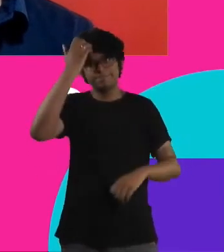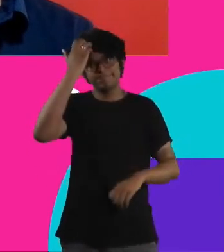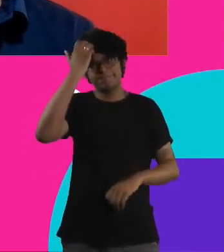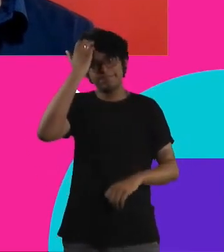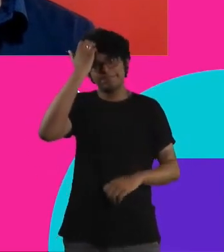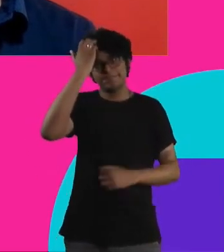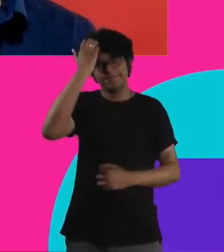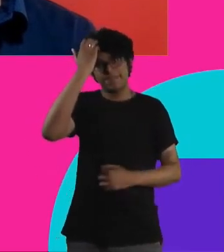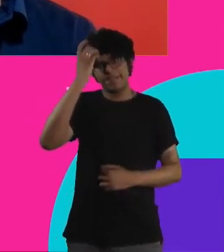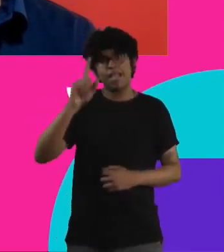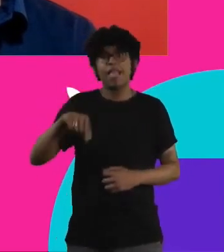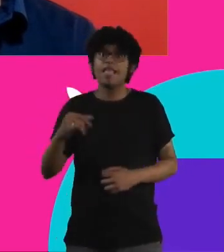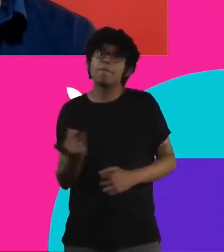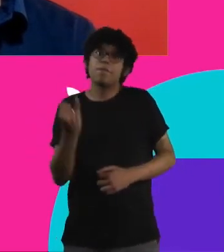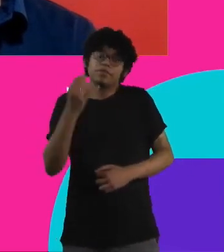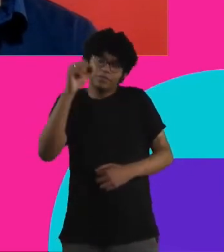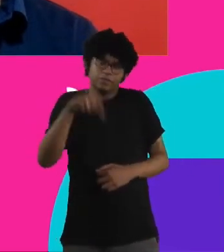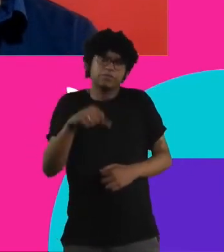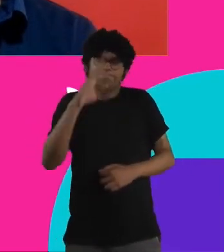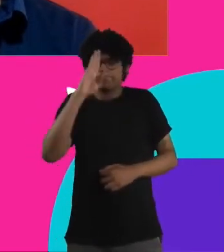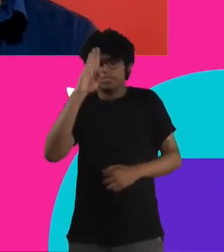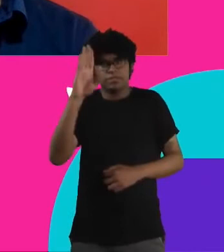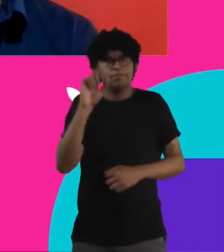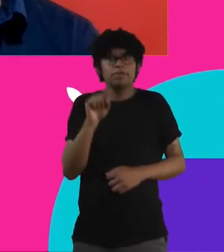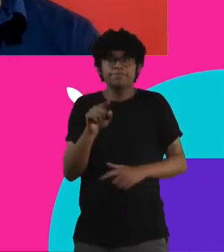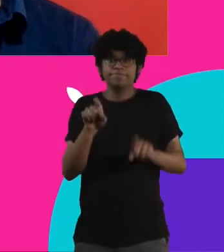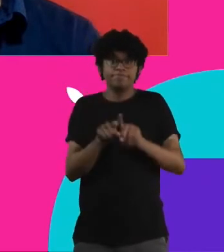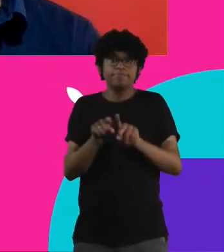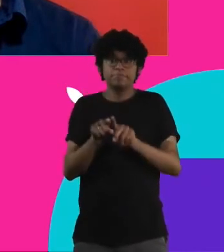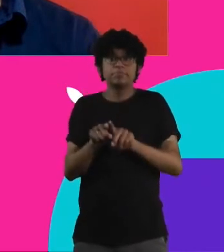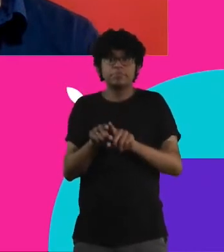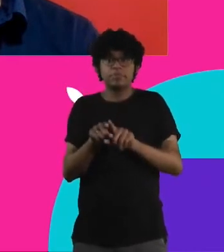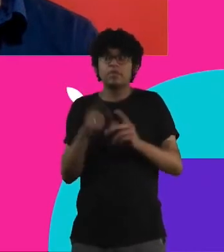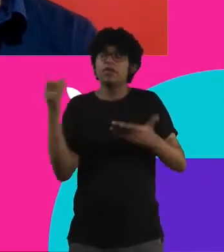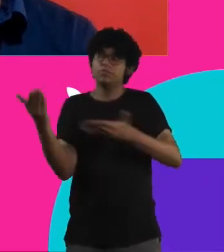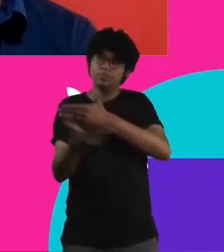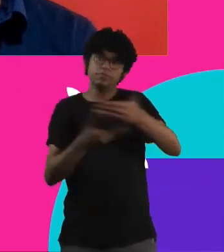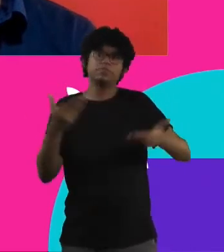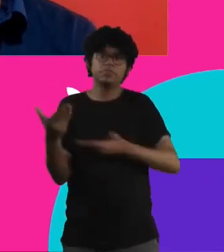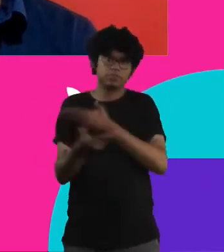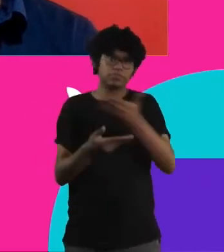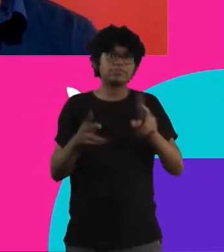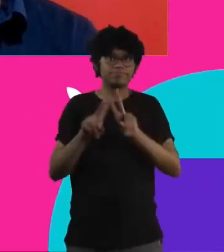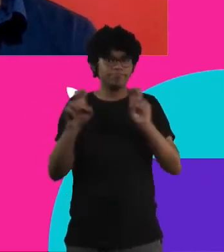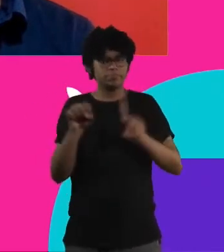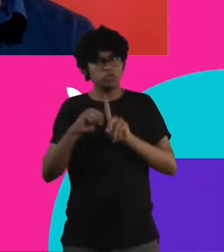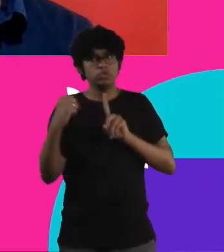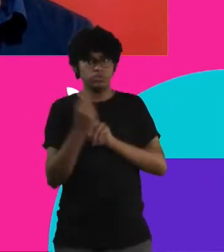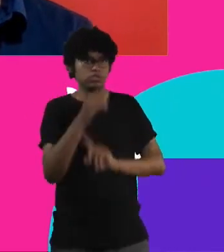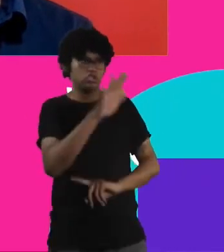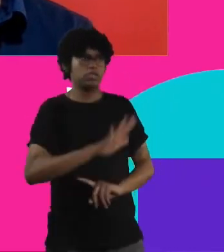muito essencial, é muito importante que ainda haja uma grande mobilização na sociedade civil como um todo, na ajuda